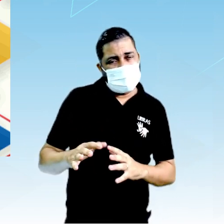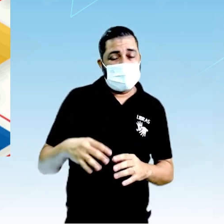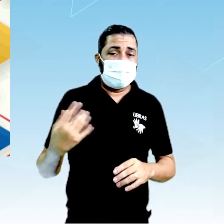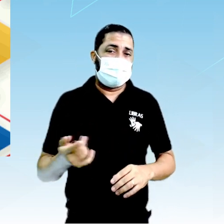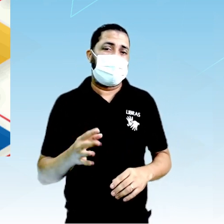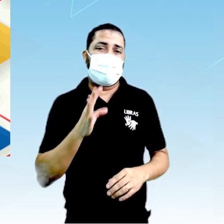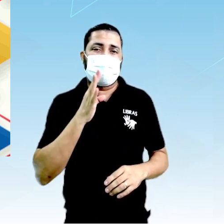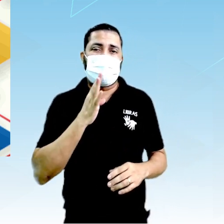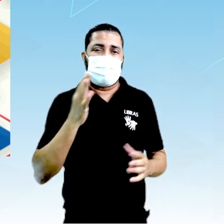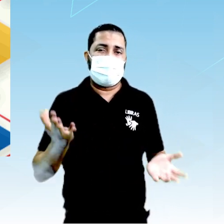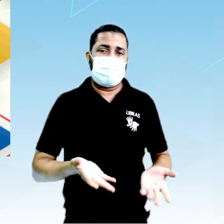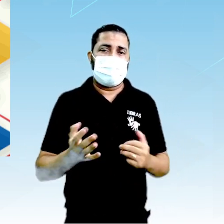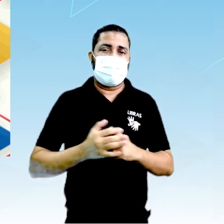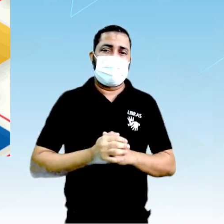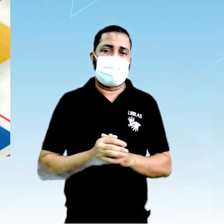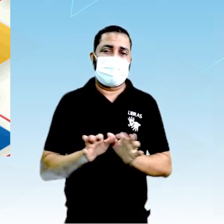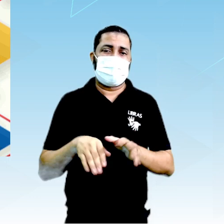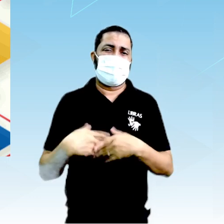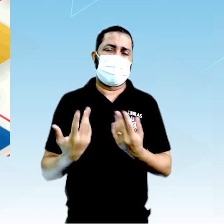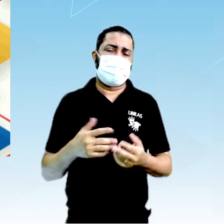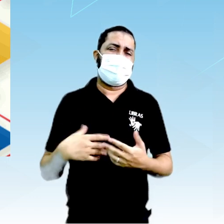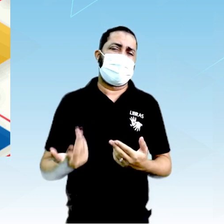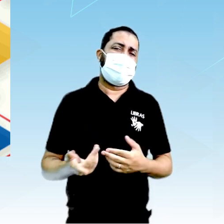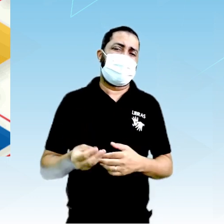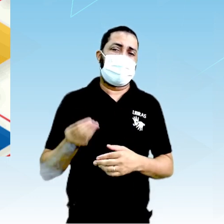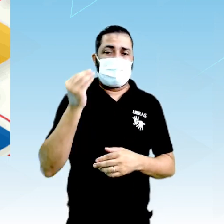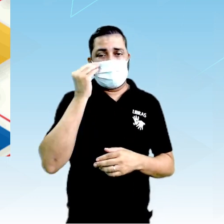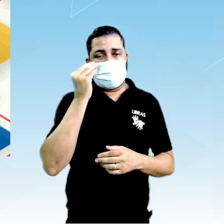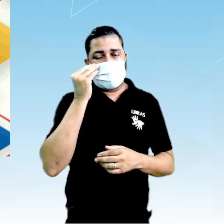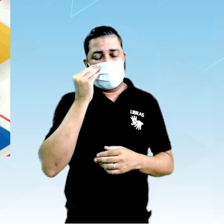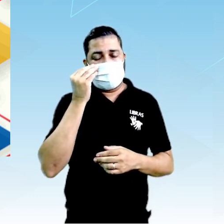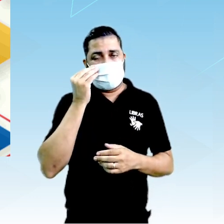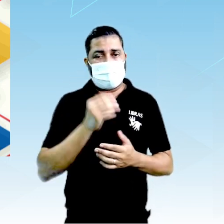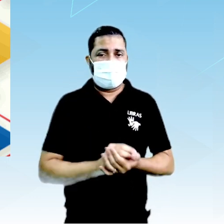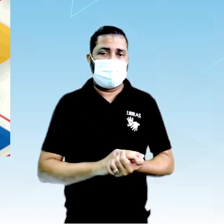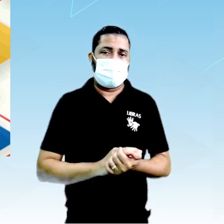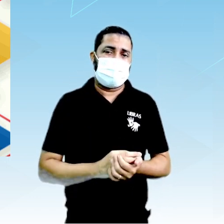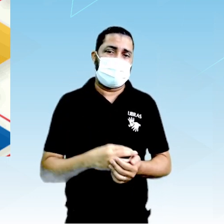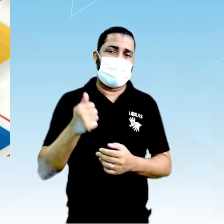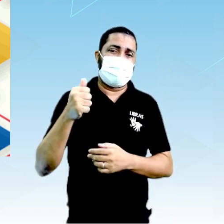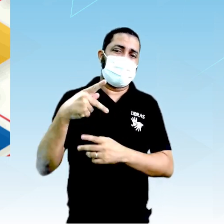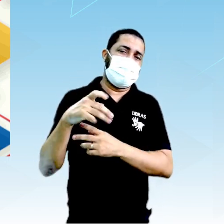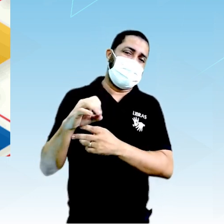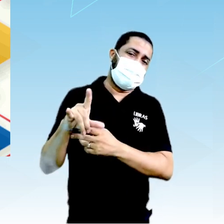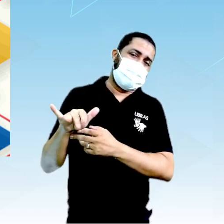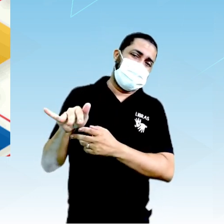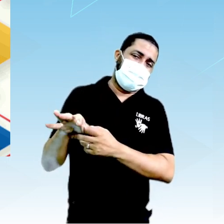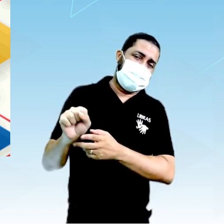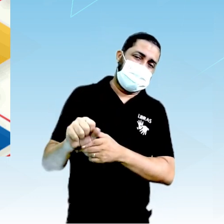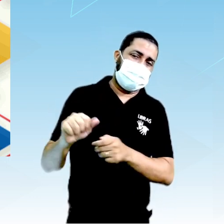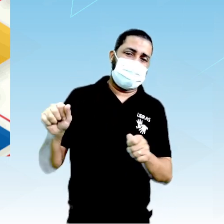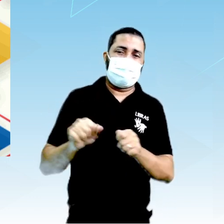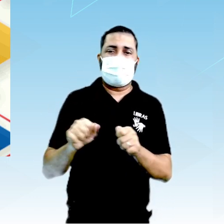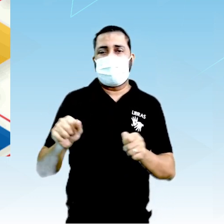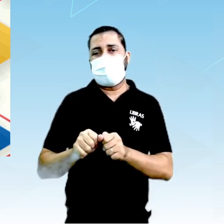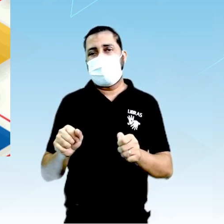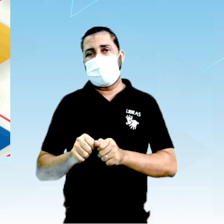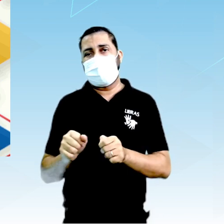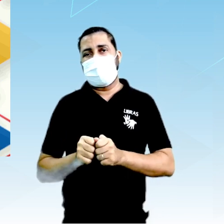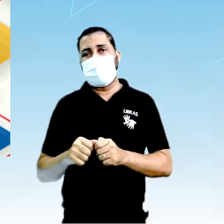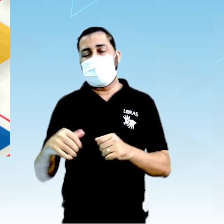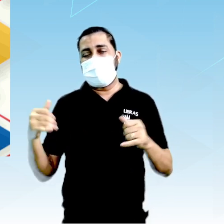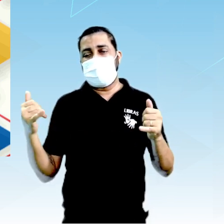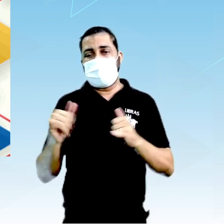conhece hoje. Tá? Então, que experimentos foram esses? Baseou-se em ampolas, né, que eram produzidas descargas